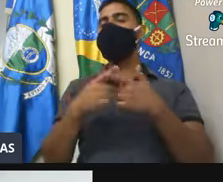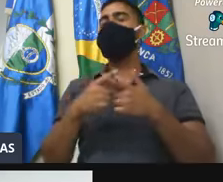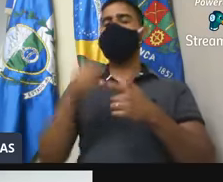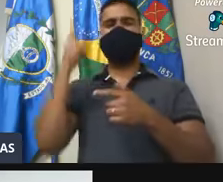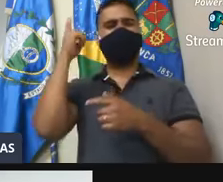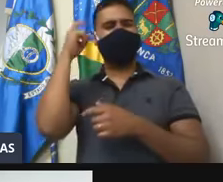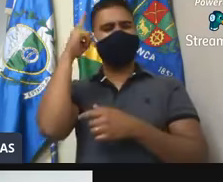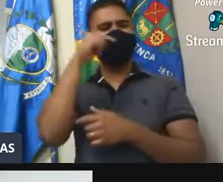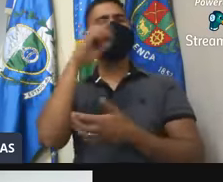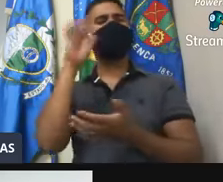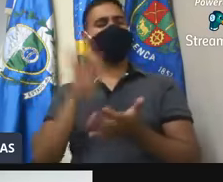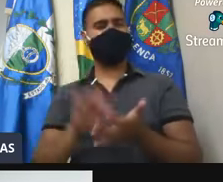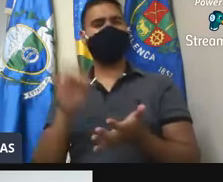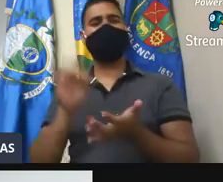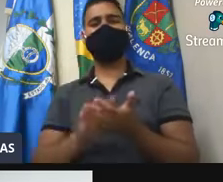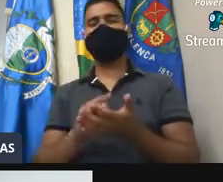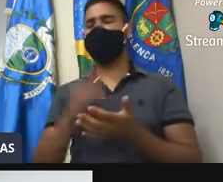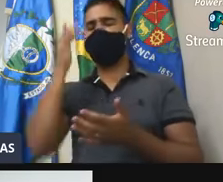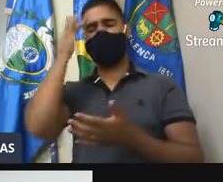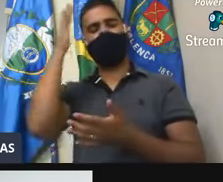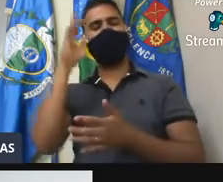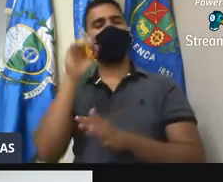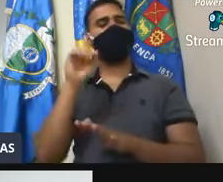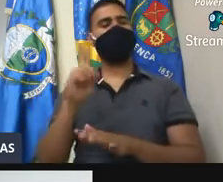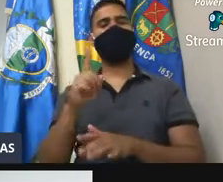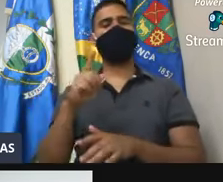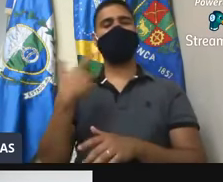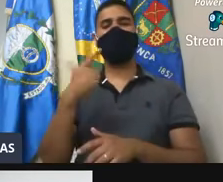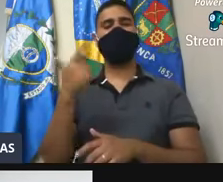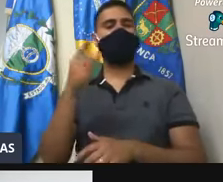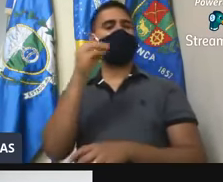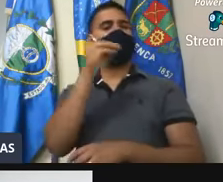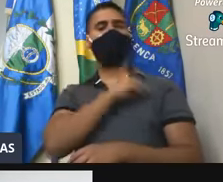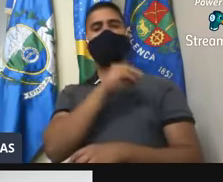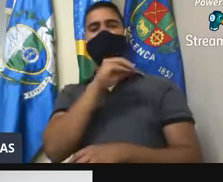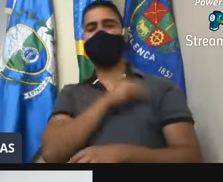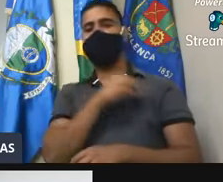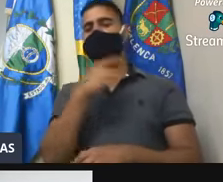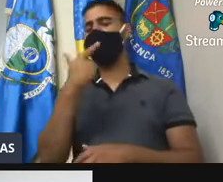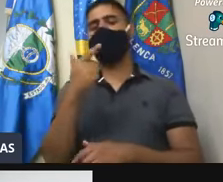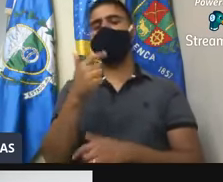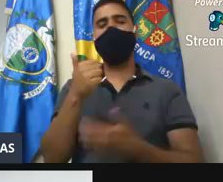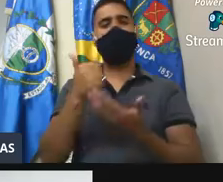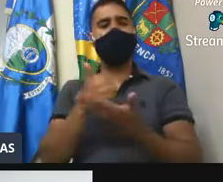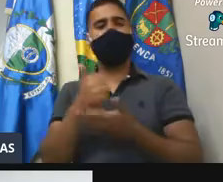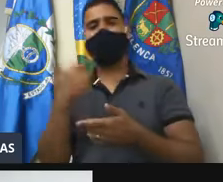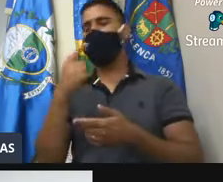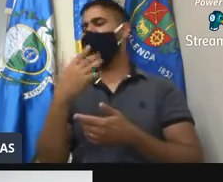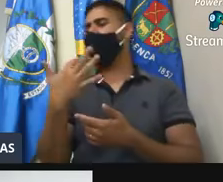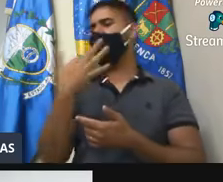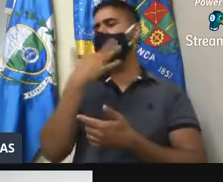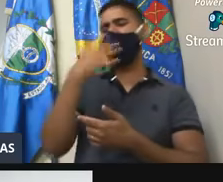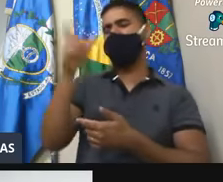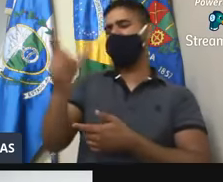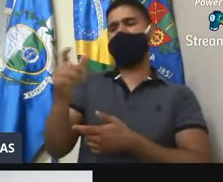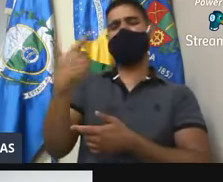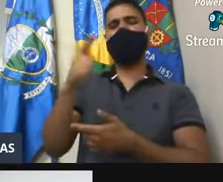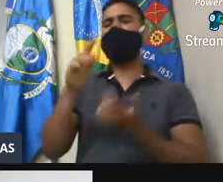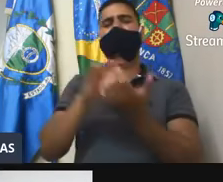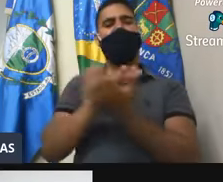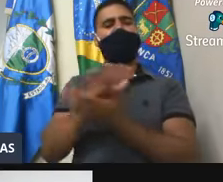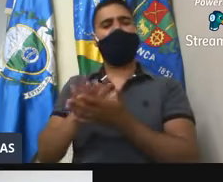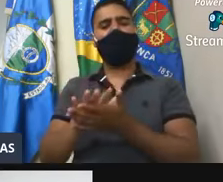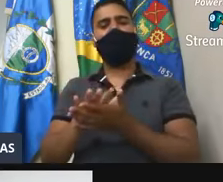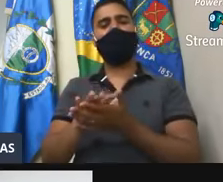mesmo, porque não é fácil. Não tem salário, não tem estrutura, não tem reconhecimento, enfim,